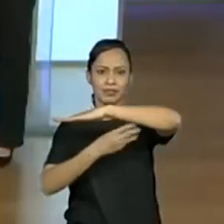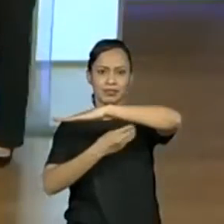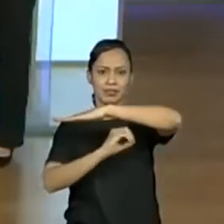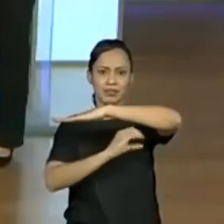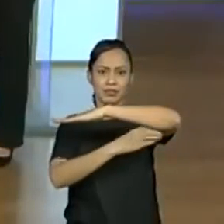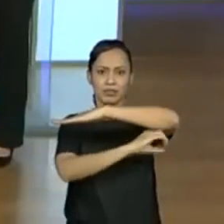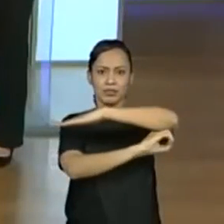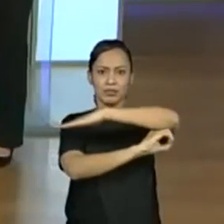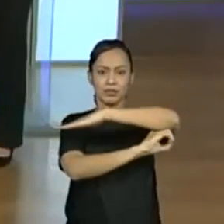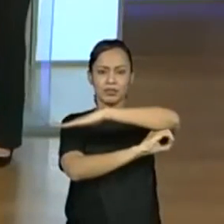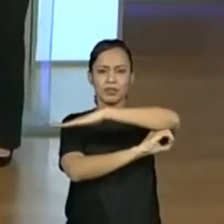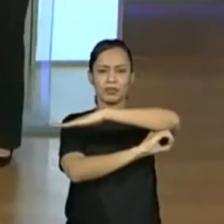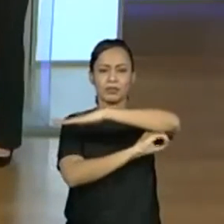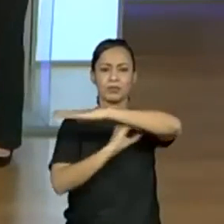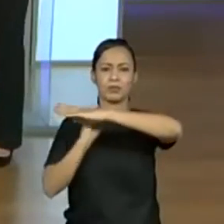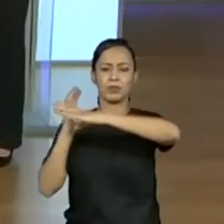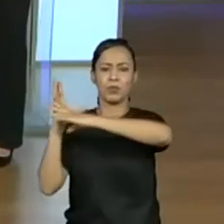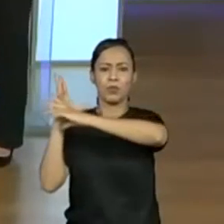Da qual subtraímos.